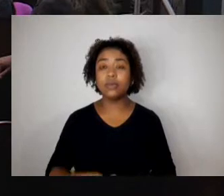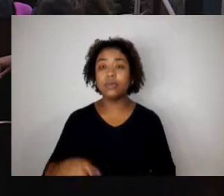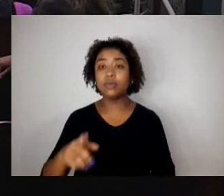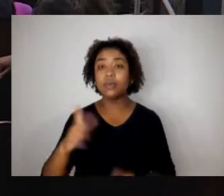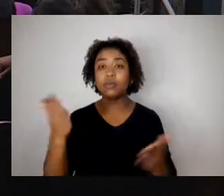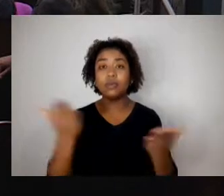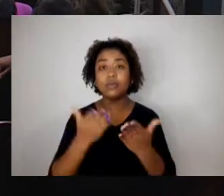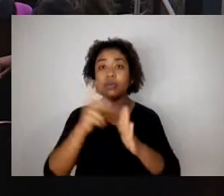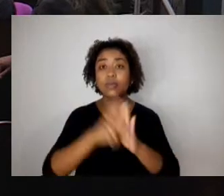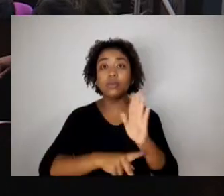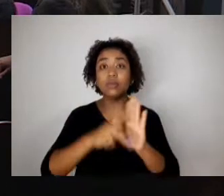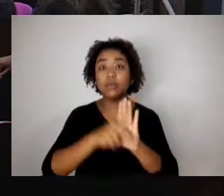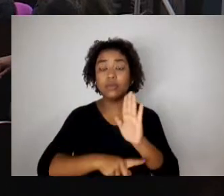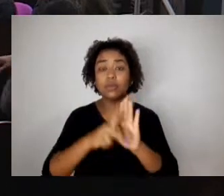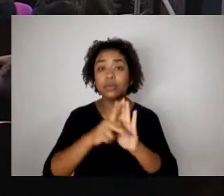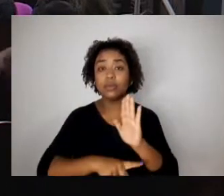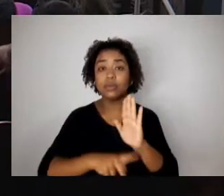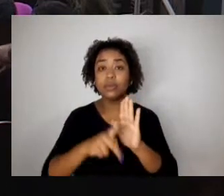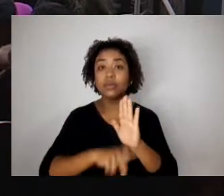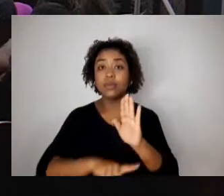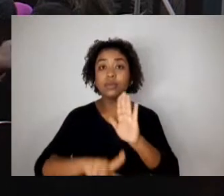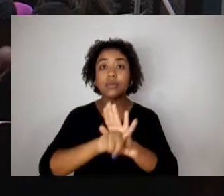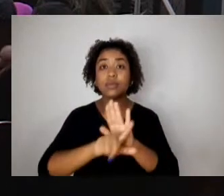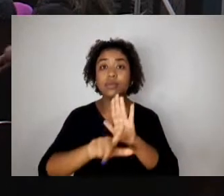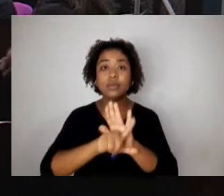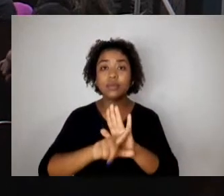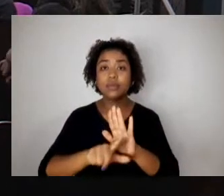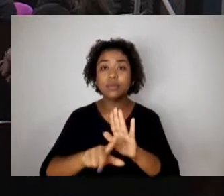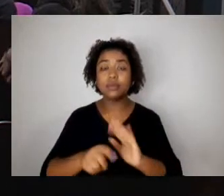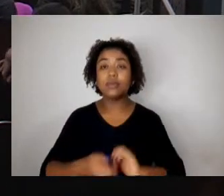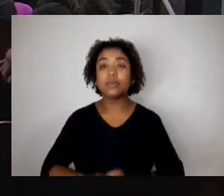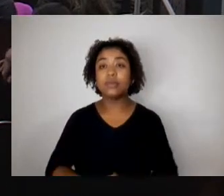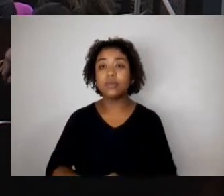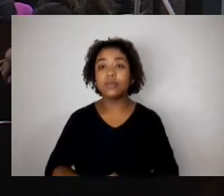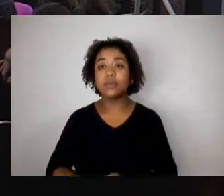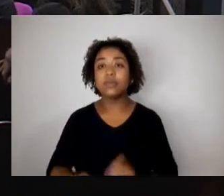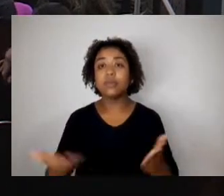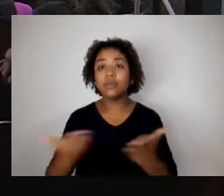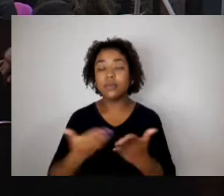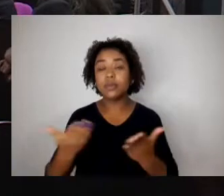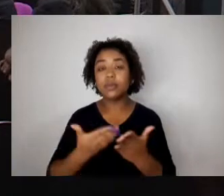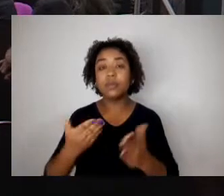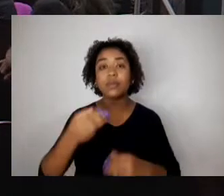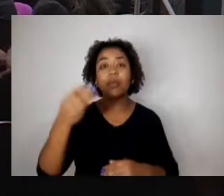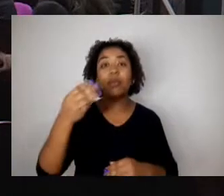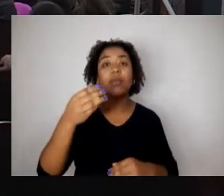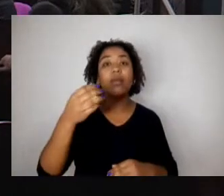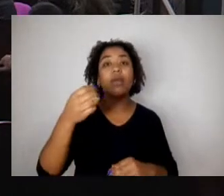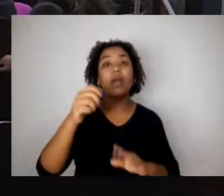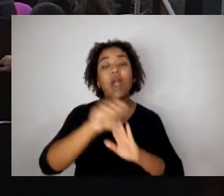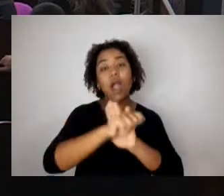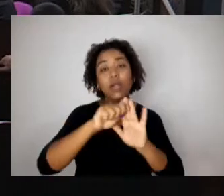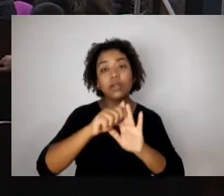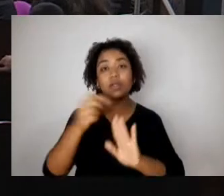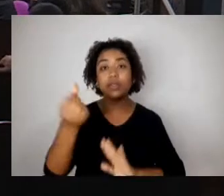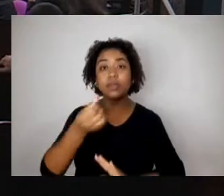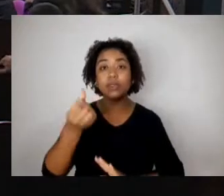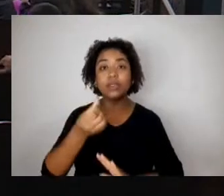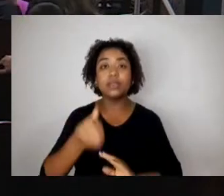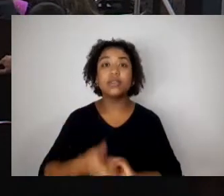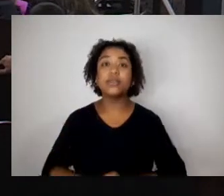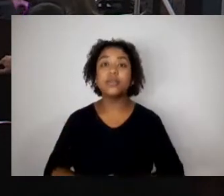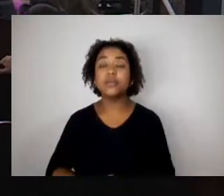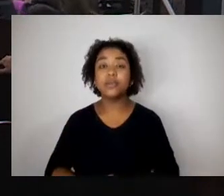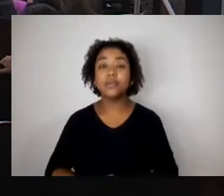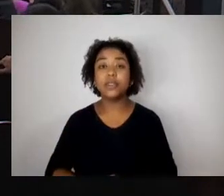Ela insere parágrafo primeiro, segundo e terceiro ao artigo sexto. Emenda aditiva, senhores vereadores